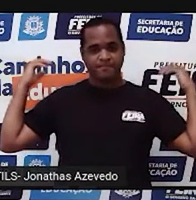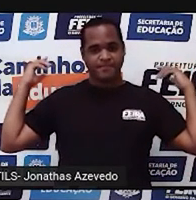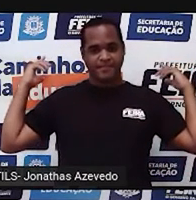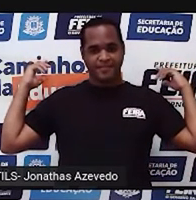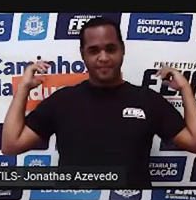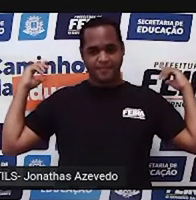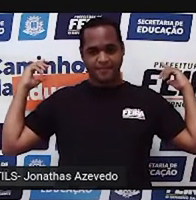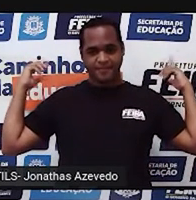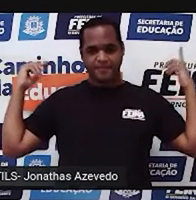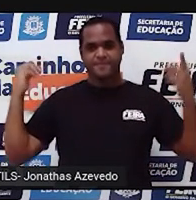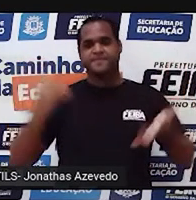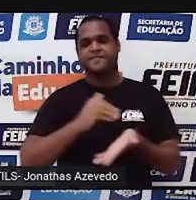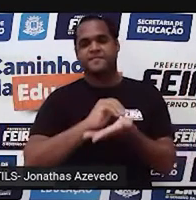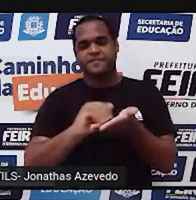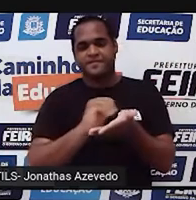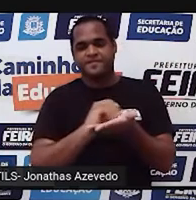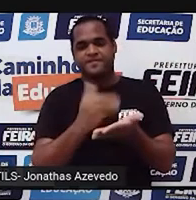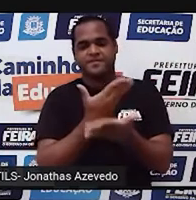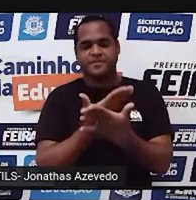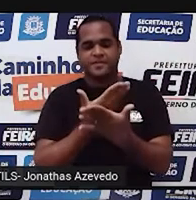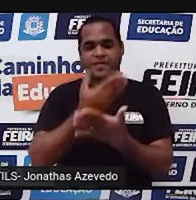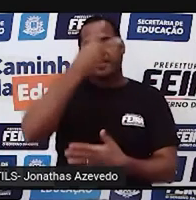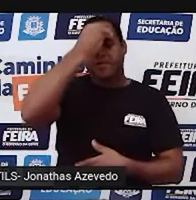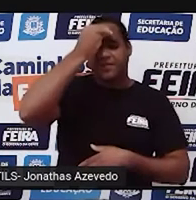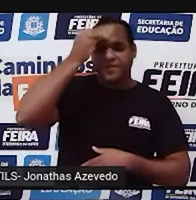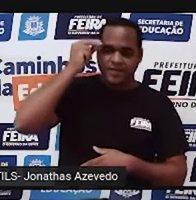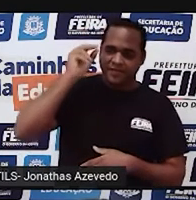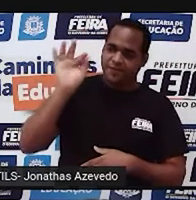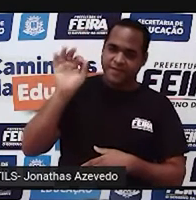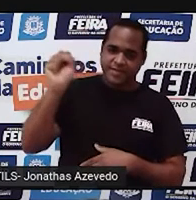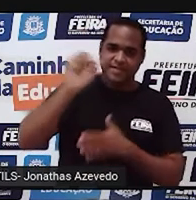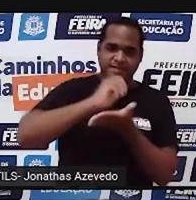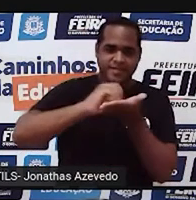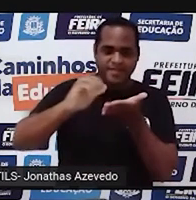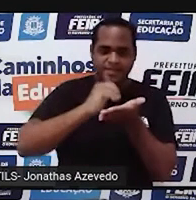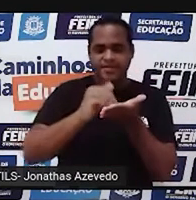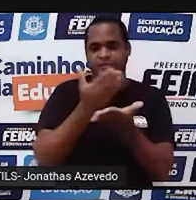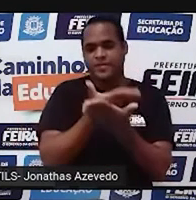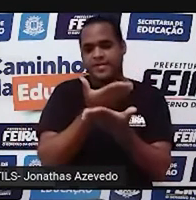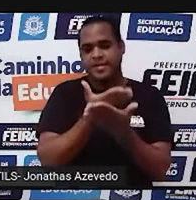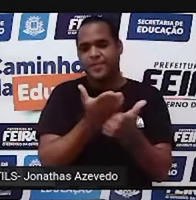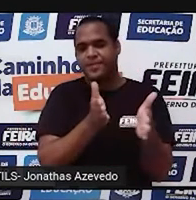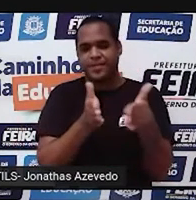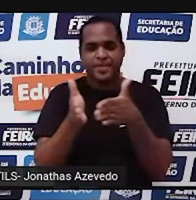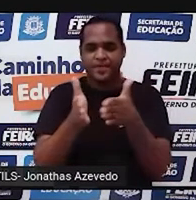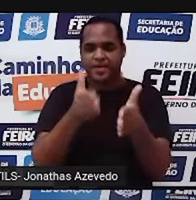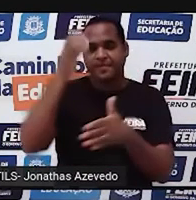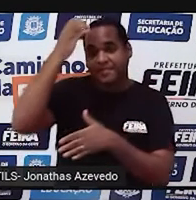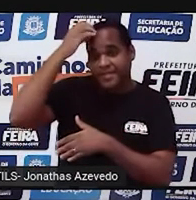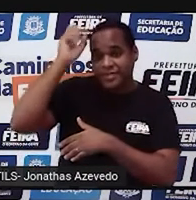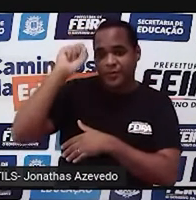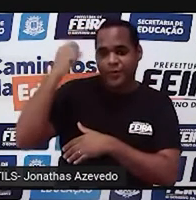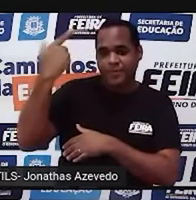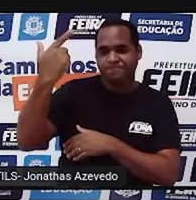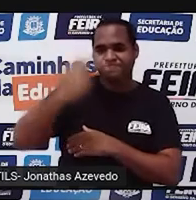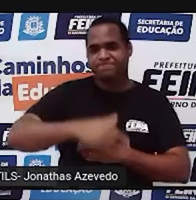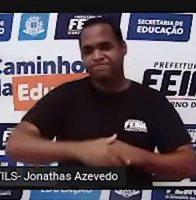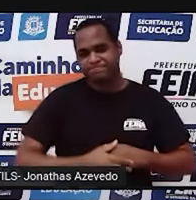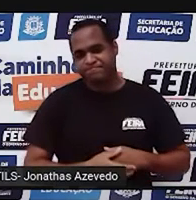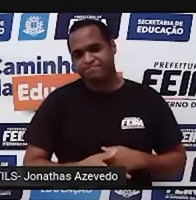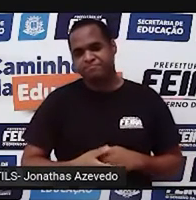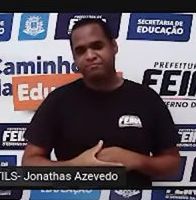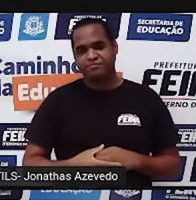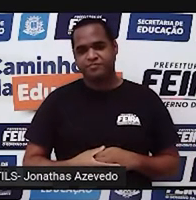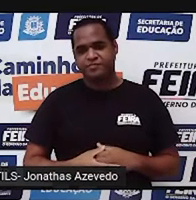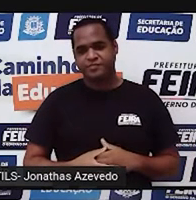cartaz da Secretaria Municipal de Educação de Feira de Santana, da nossa querida, né, princesa do